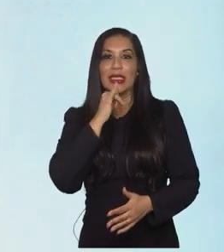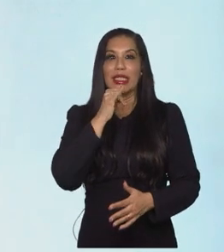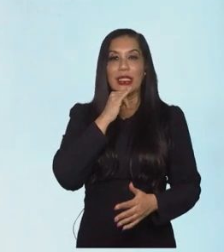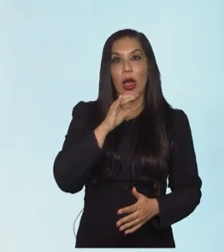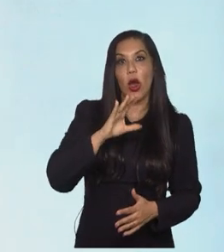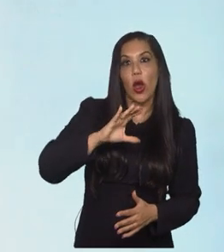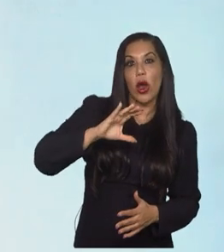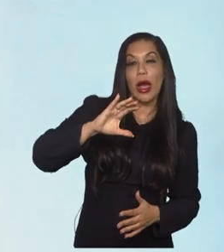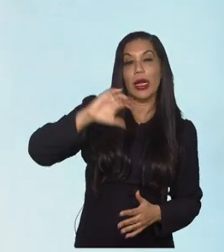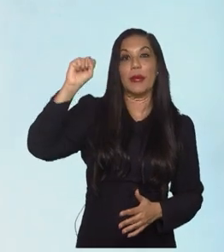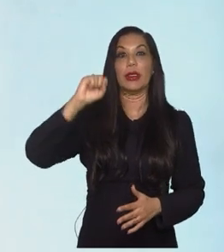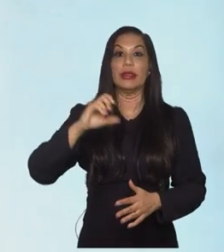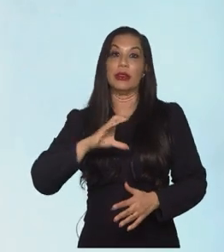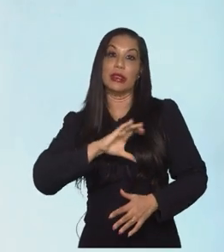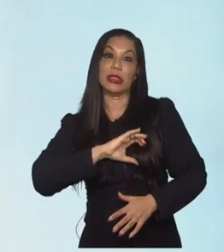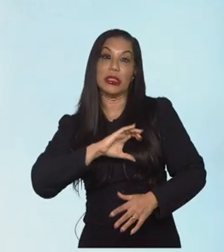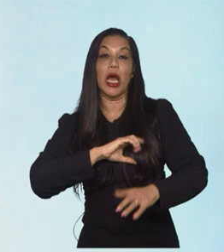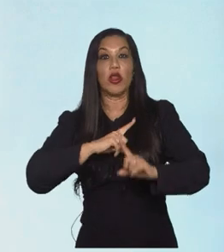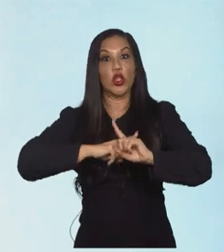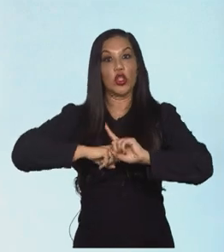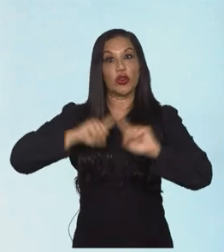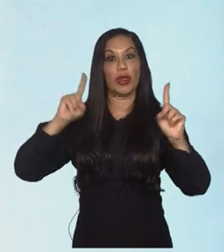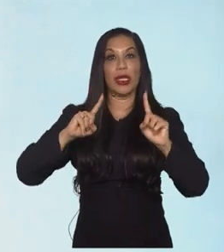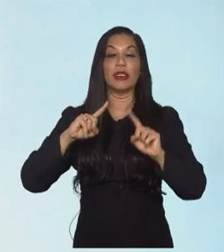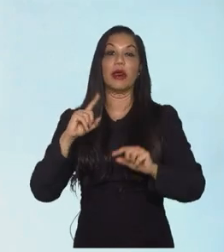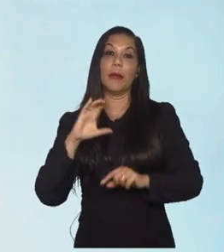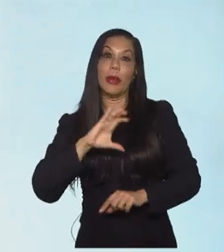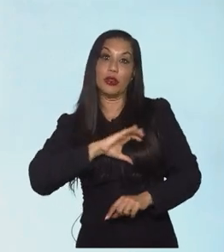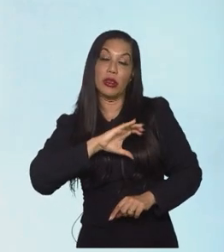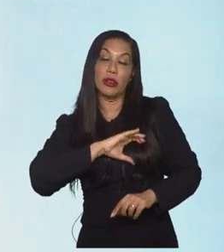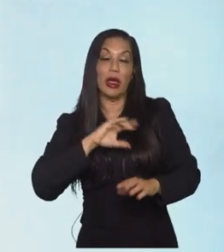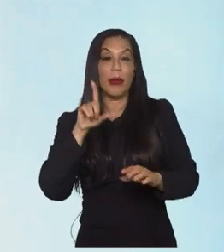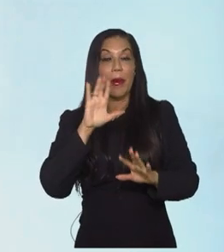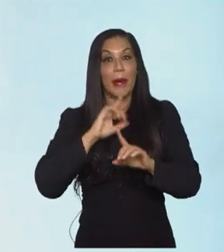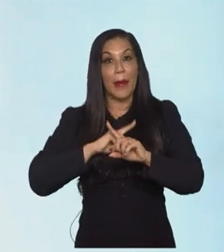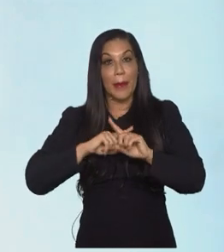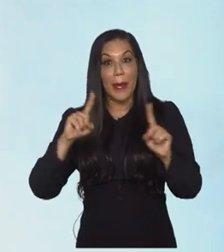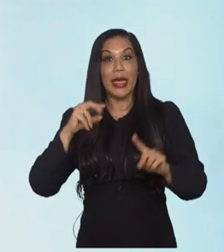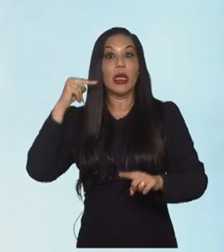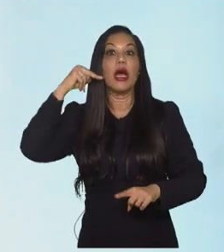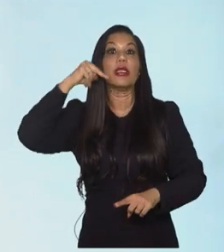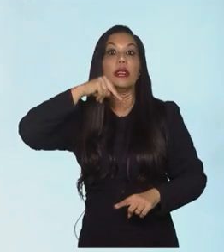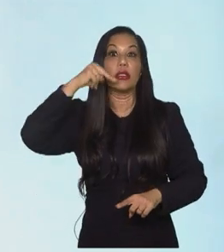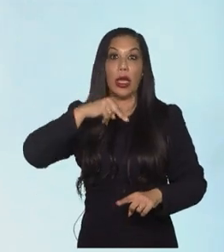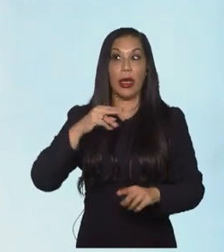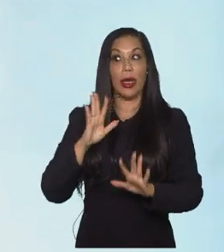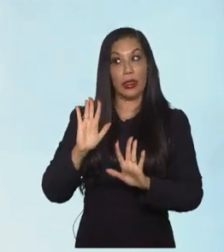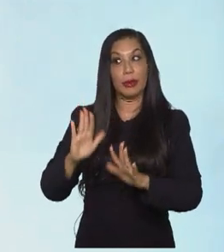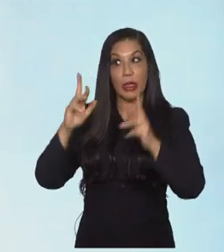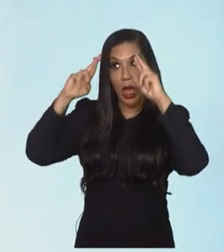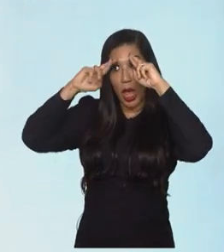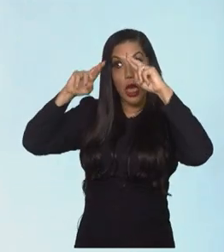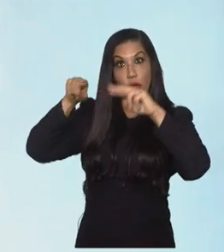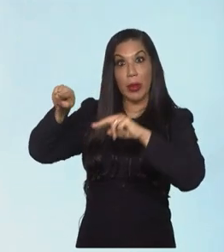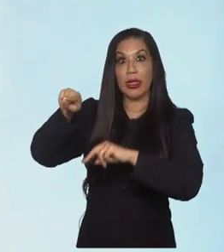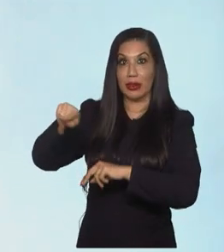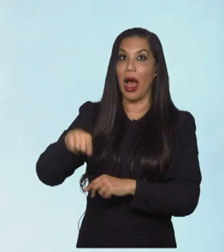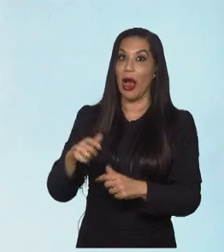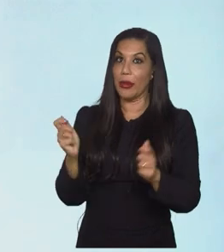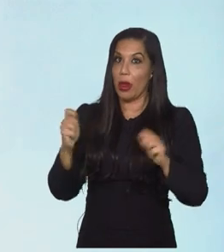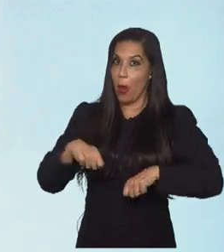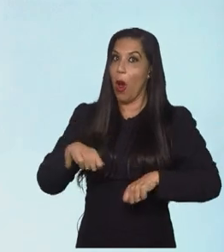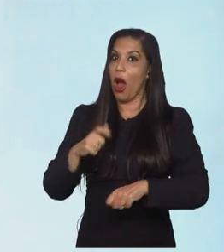competições do Canadá vai fazer a diferença para a equipe canadense, mas a Nigéria é uma equipe que você precisa olhar com respeito, com seriedade